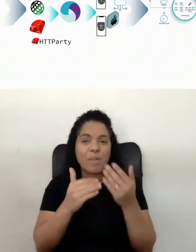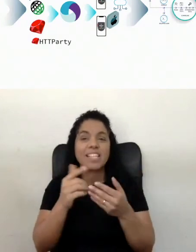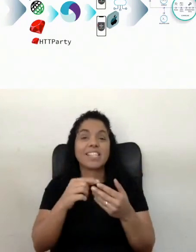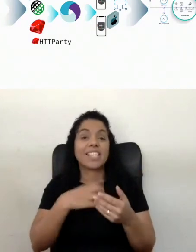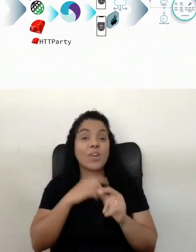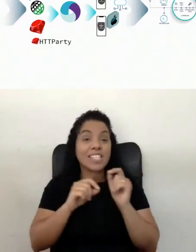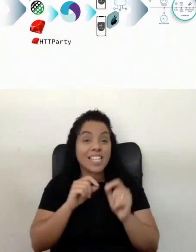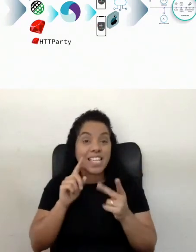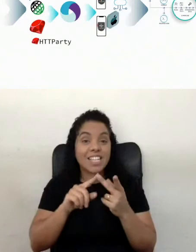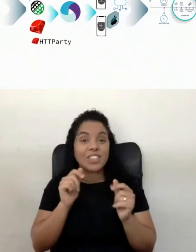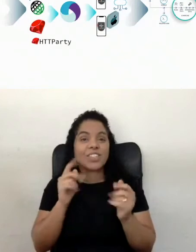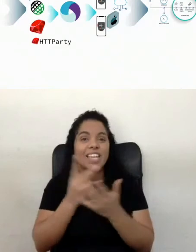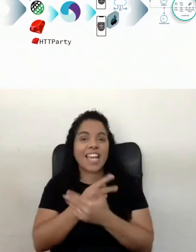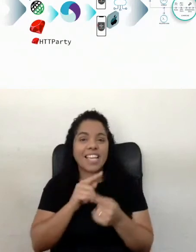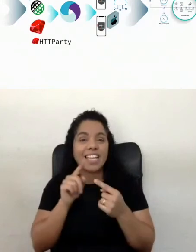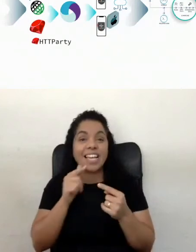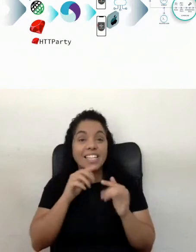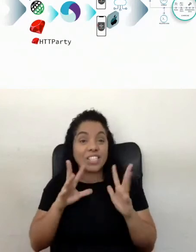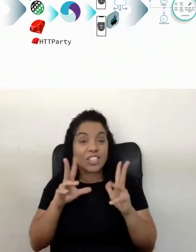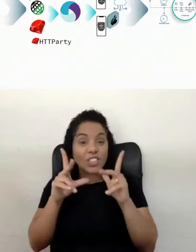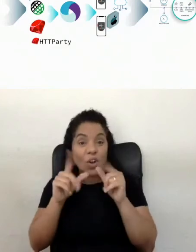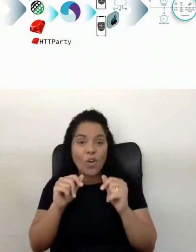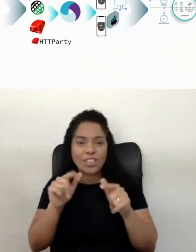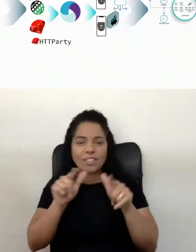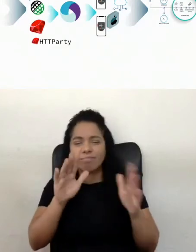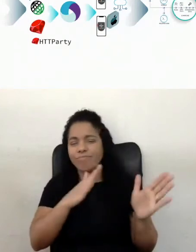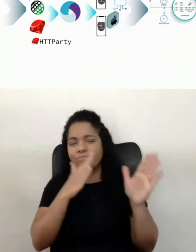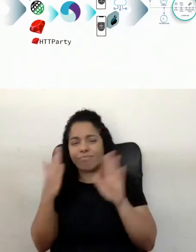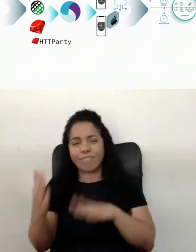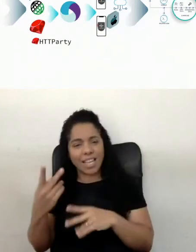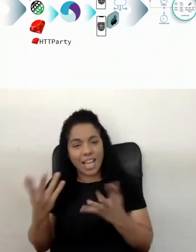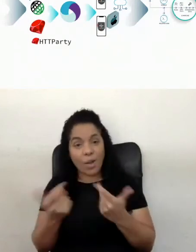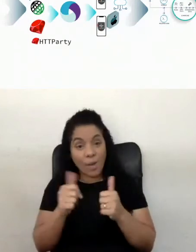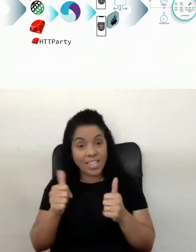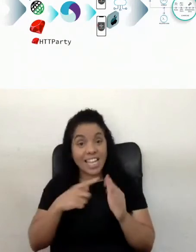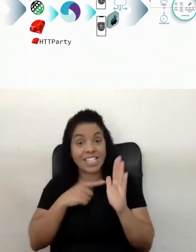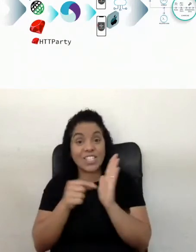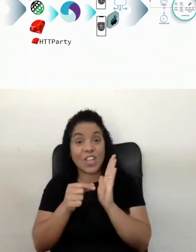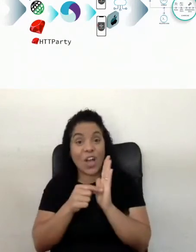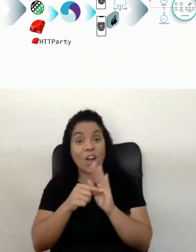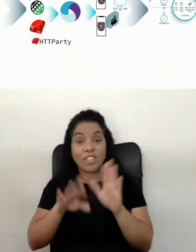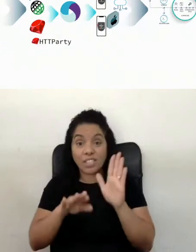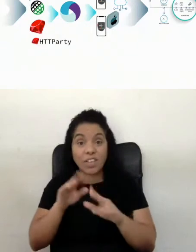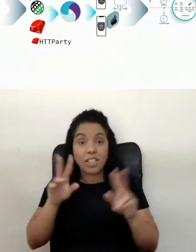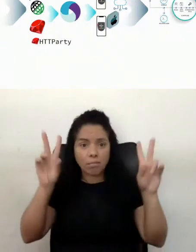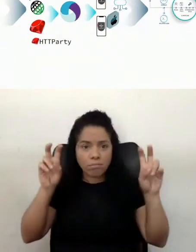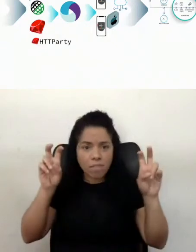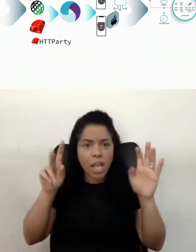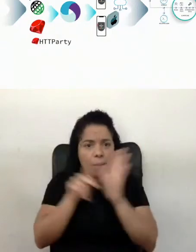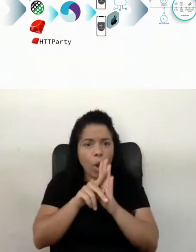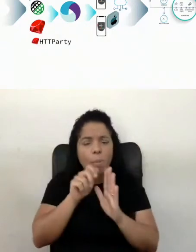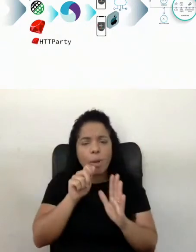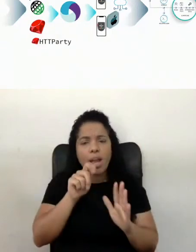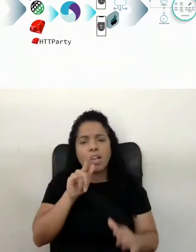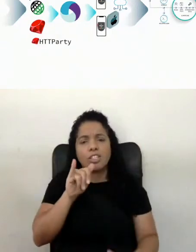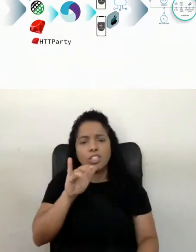sinto, né, e aí, dada toda essa minha jornada aqui em qualidade de software, é muitas das vezes, até em assuntos de agilidade, né, que eu tenho